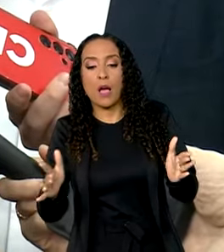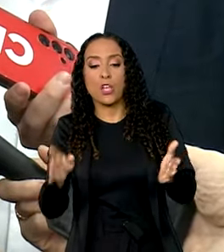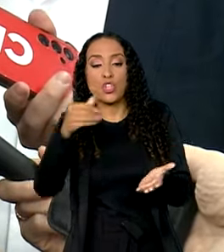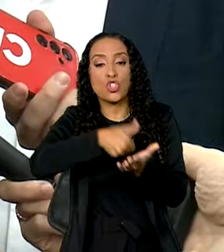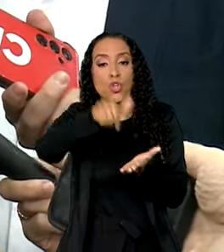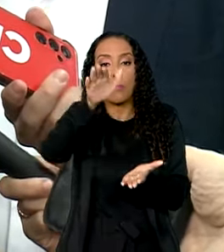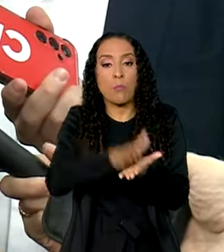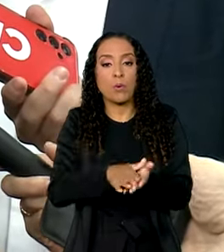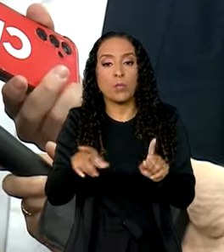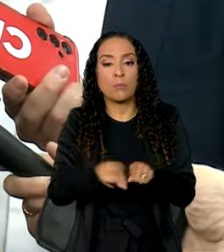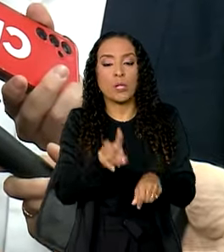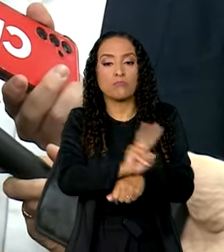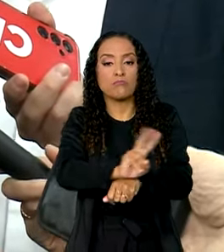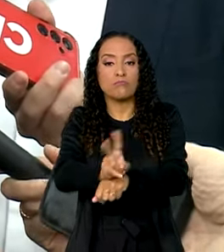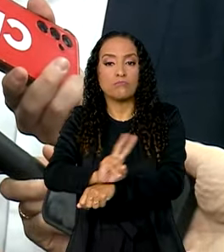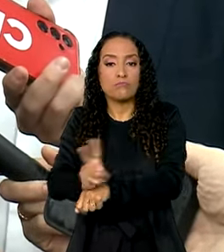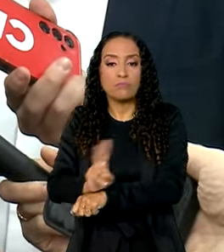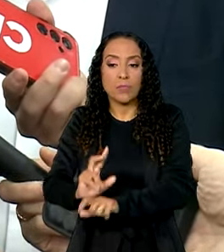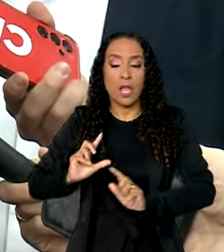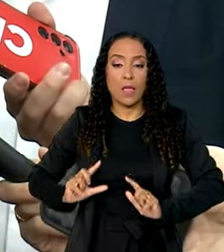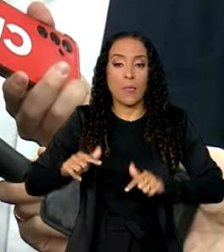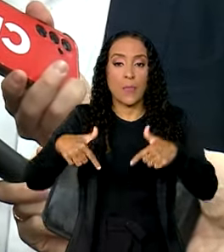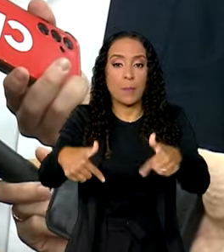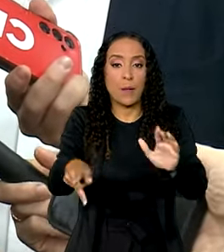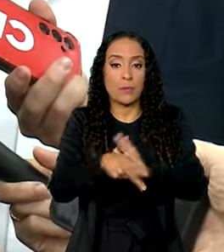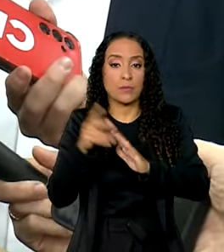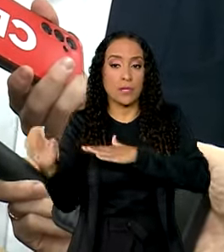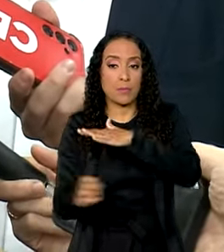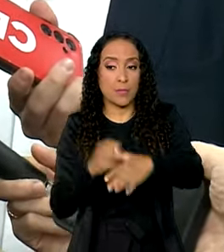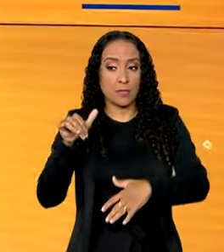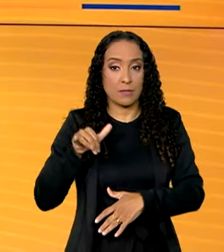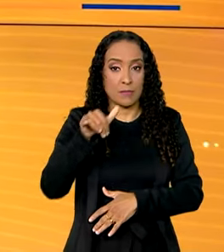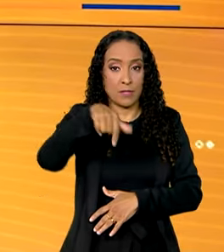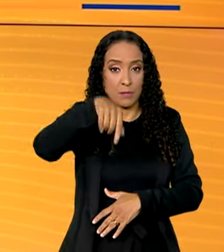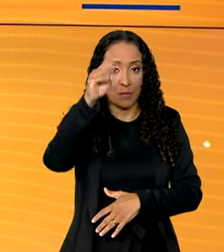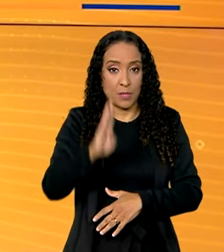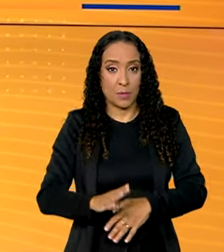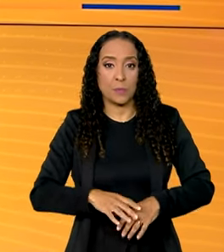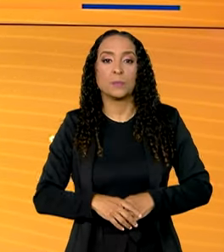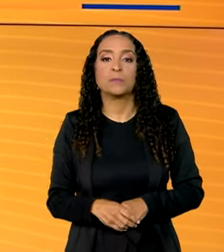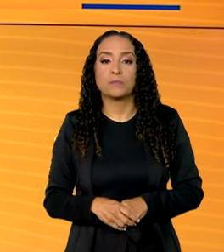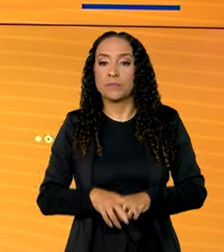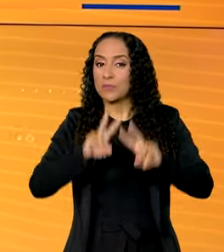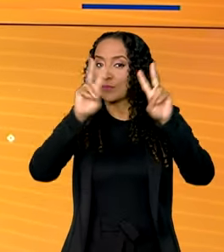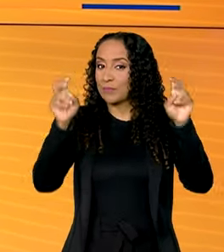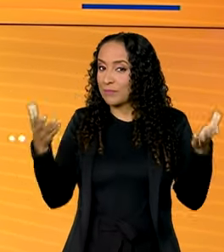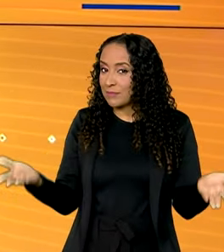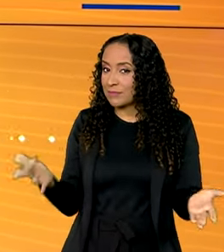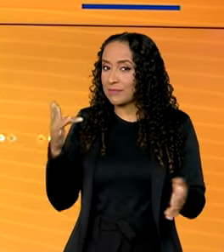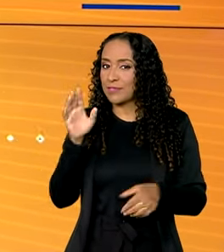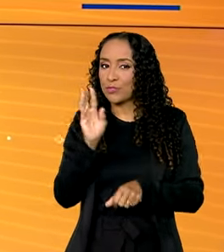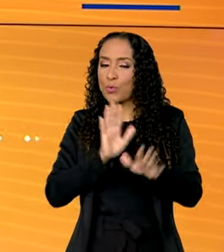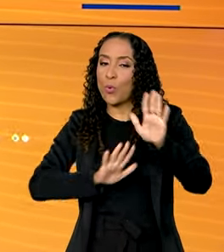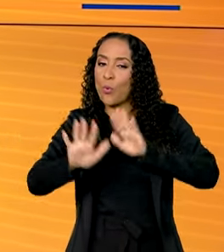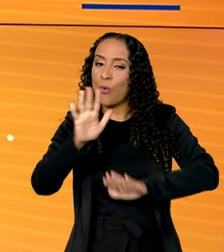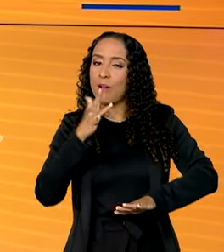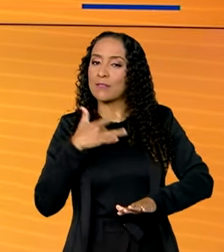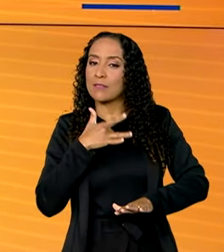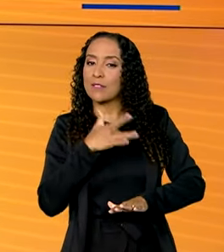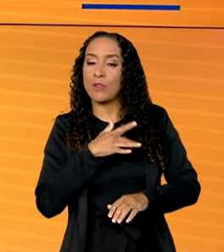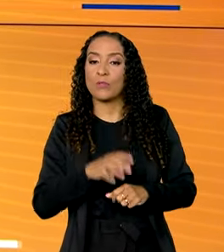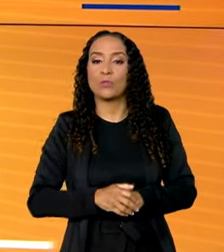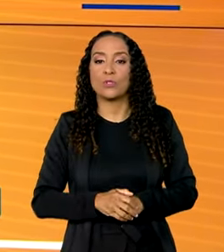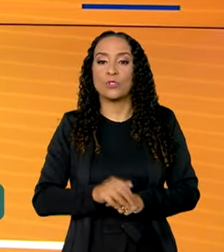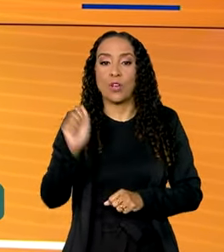multa e de monitoramento ao trabalho das companhias aéreas no Brasil. Olha, o assunto agora é cuidado com a saúde.